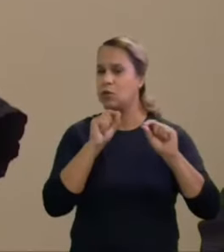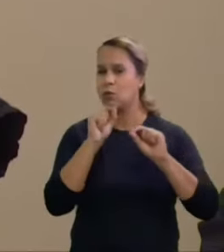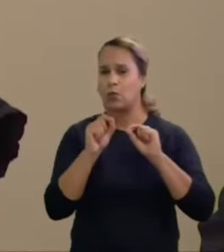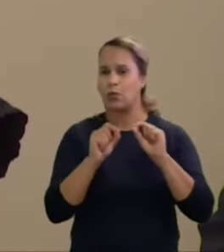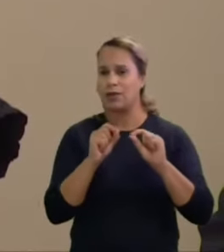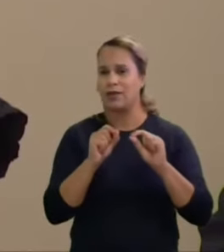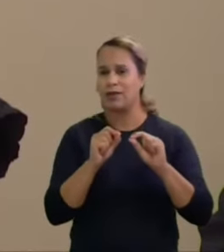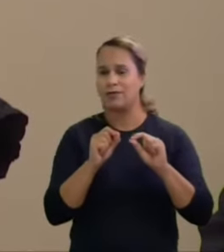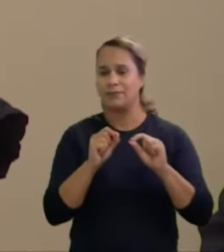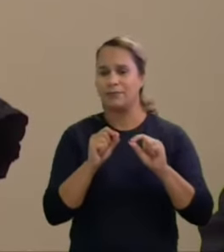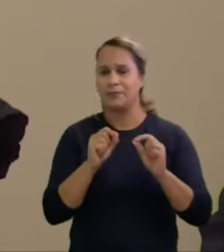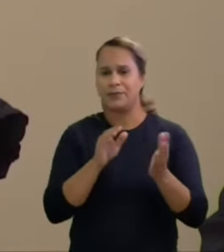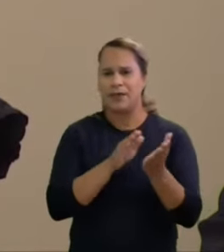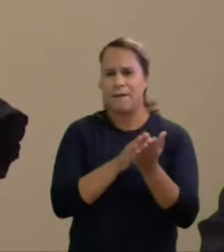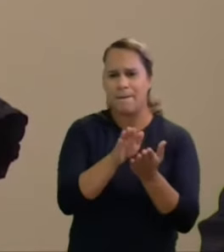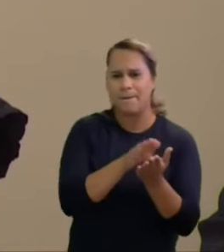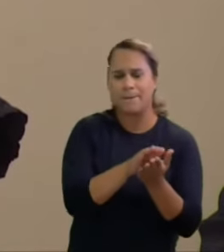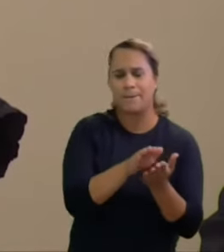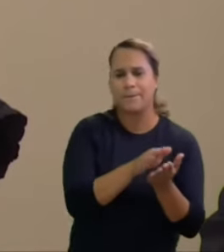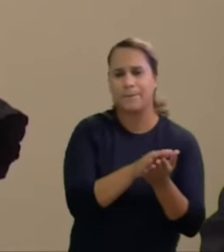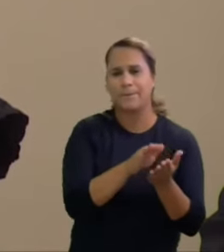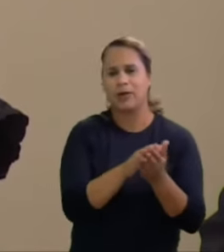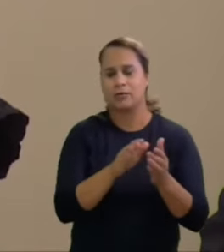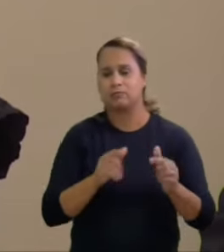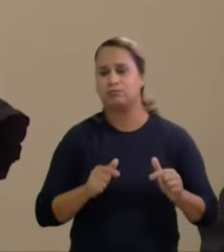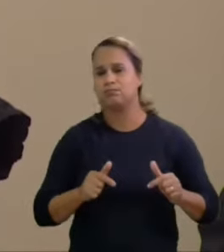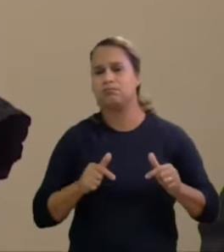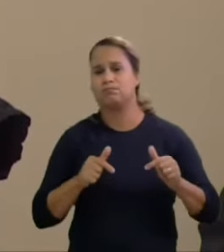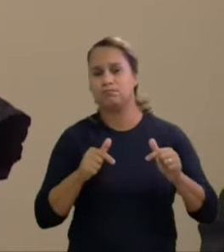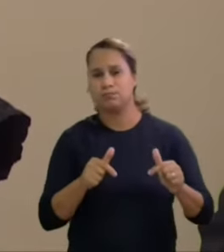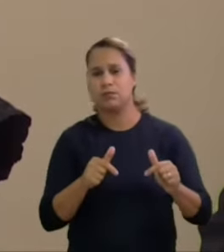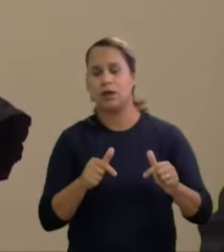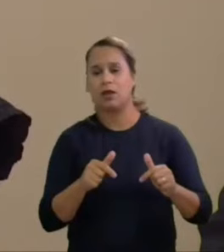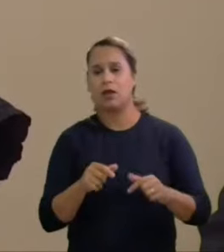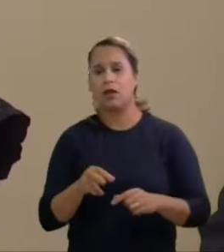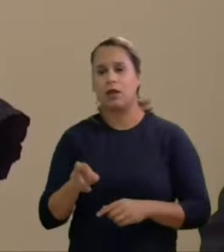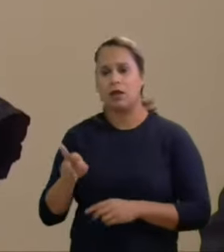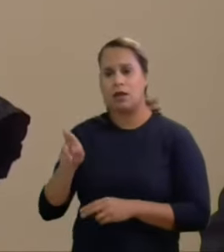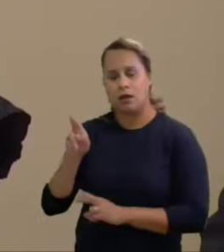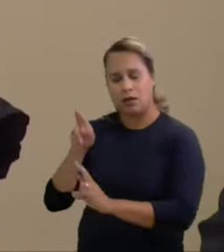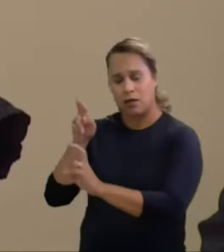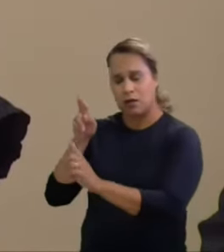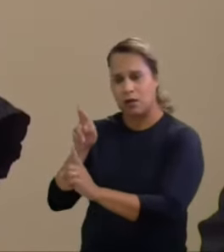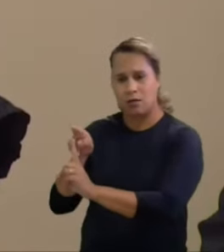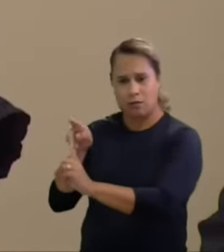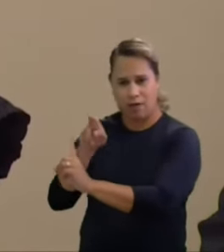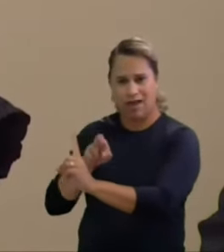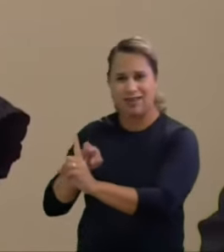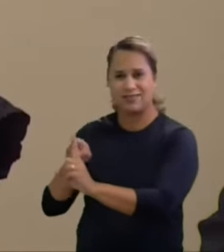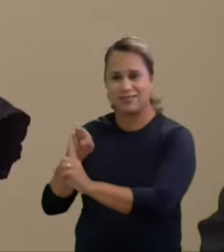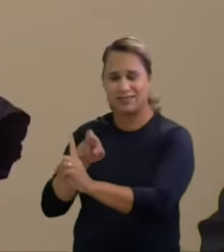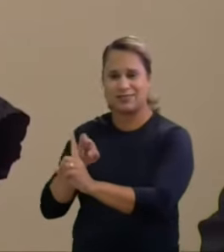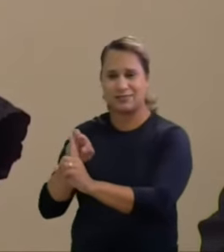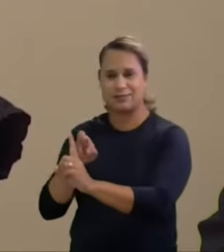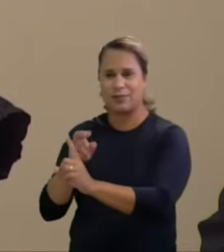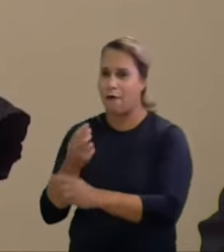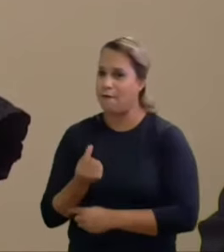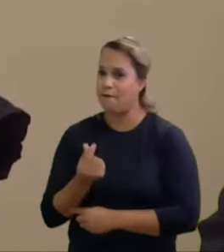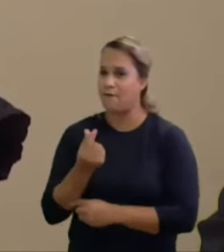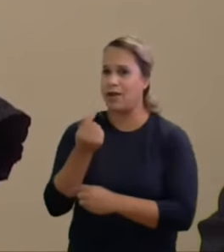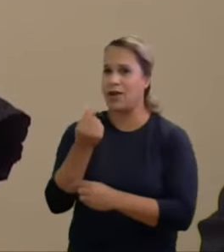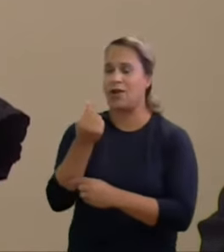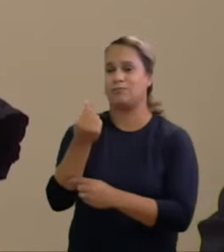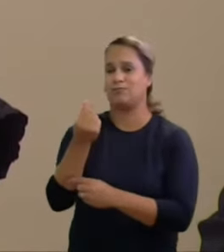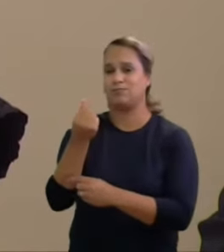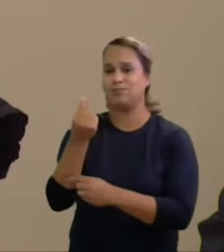-candidatura dos investigados ao cargo do investigado ao cargo de senador pelo Paraná e o valor monetário das despesas